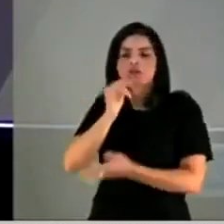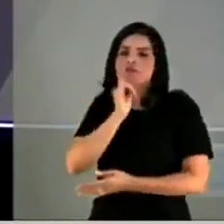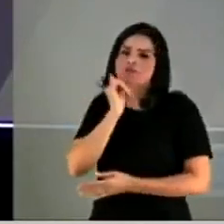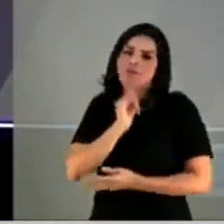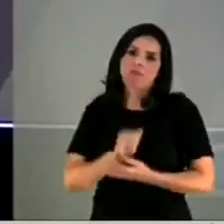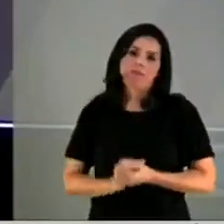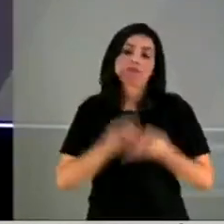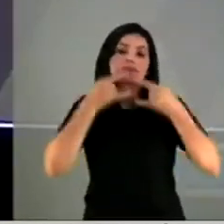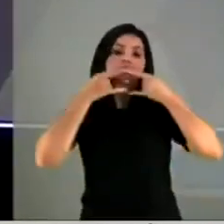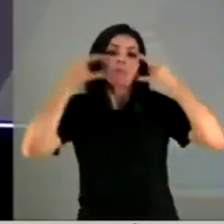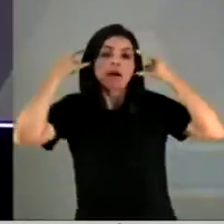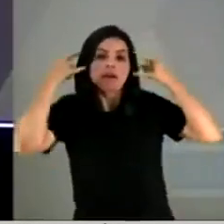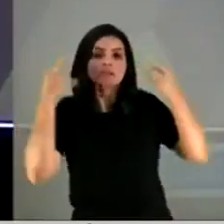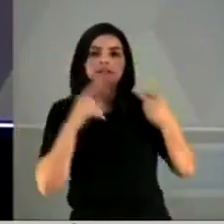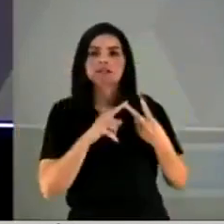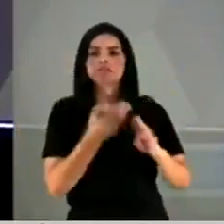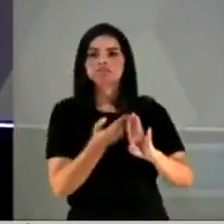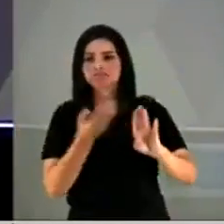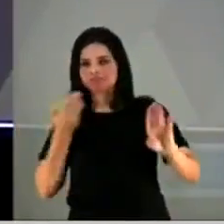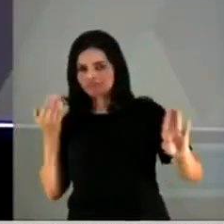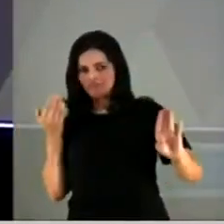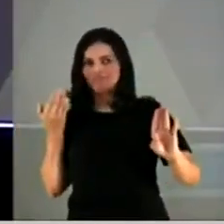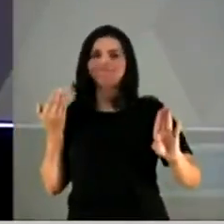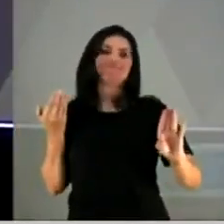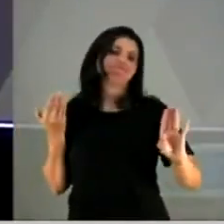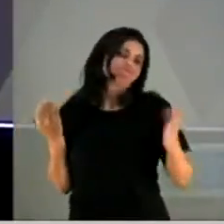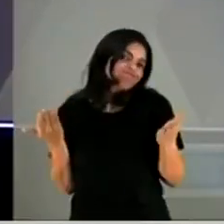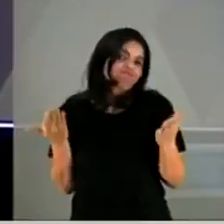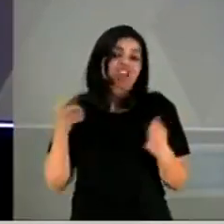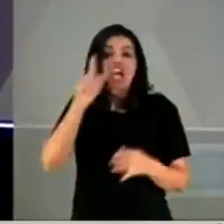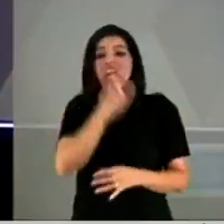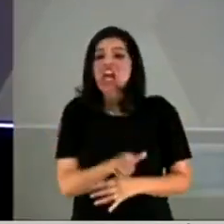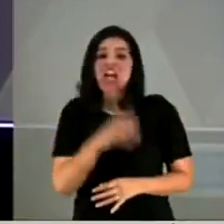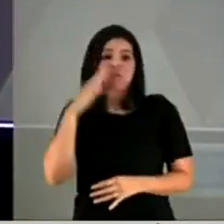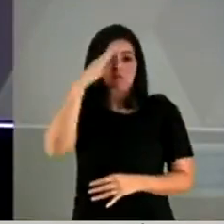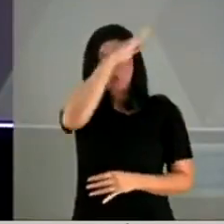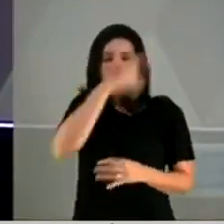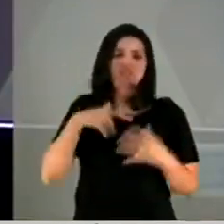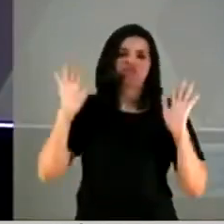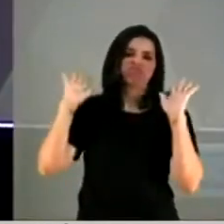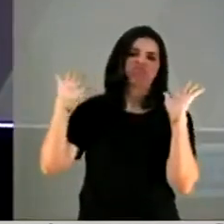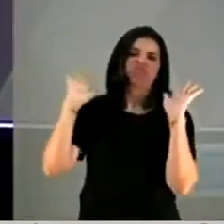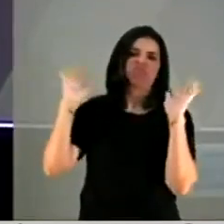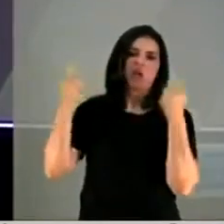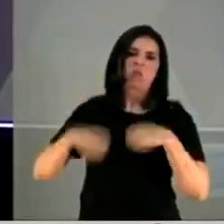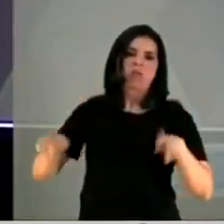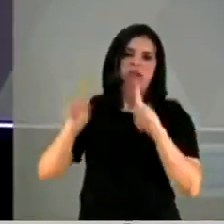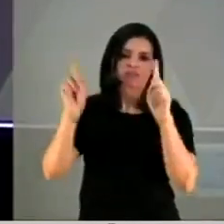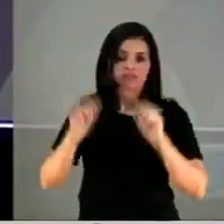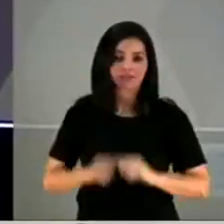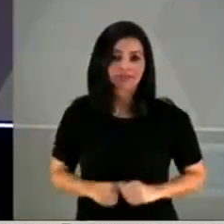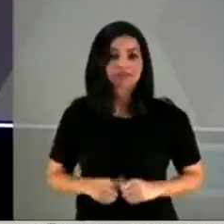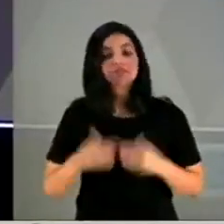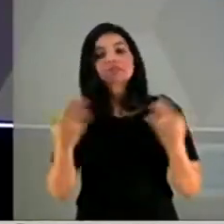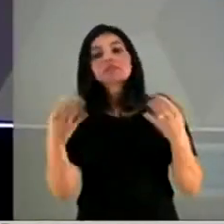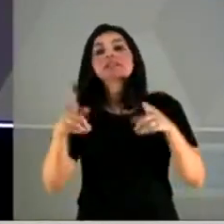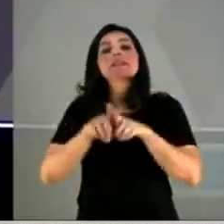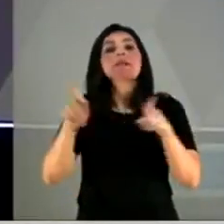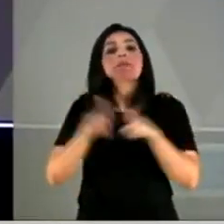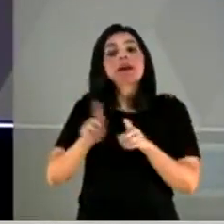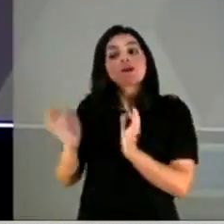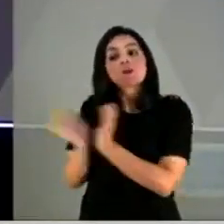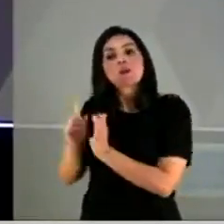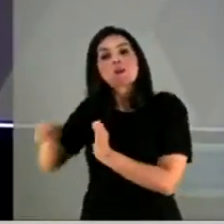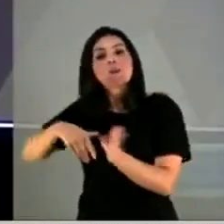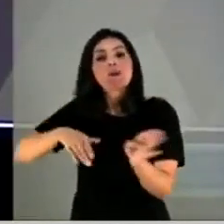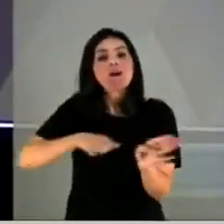máscara e o distanciamento social, e, sobretudo, a não conferir